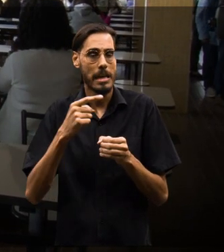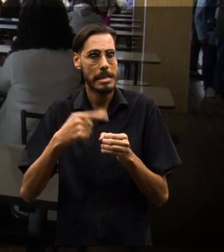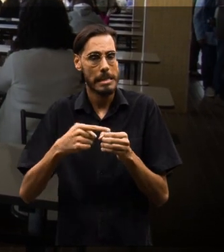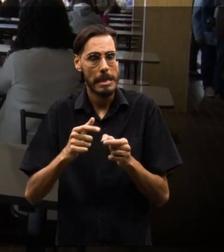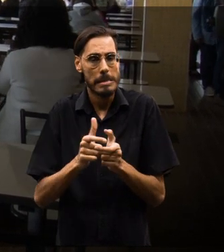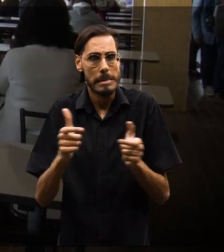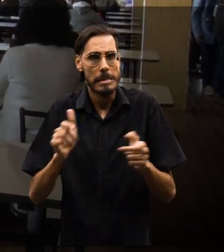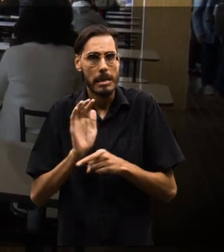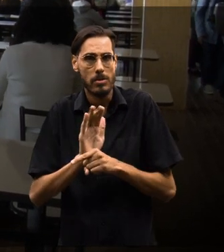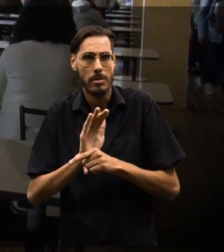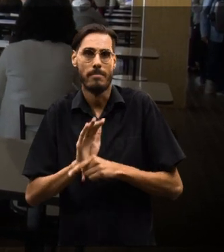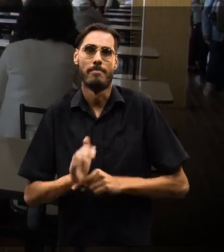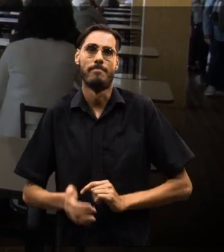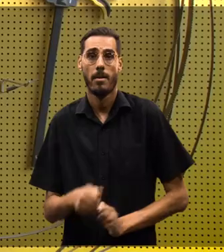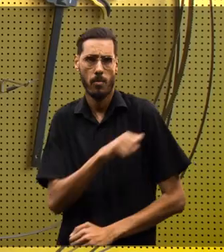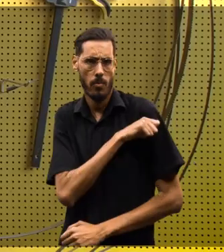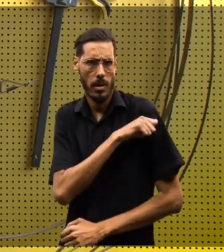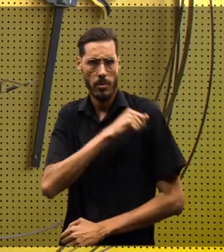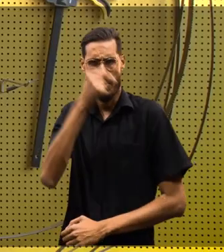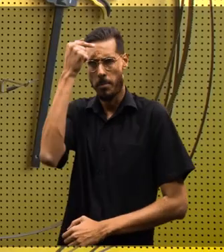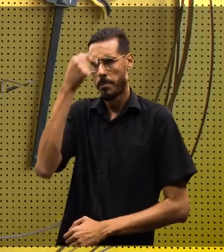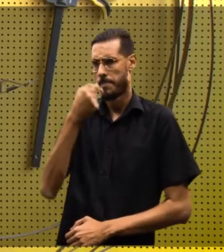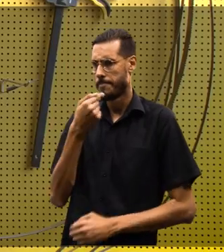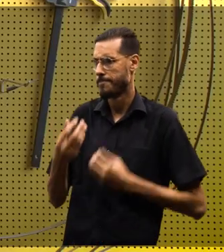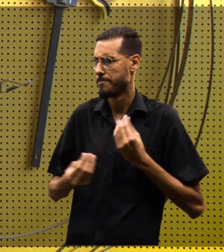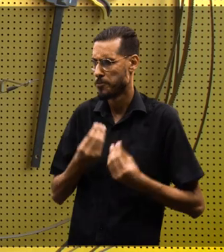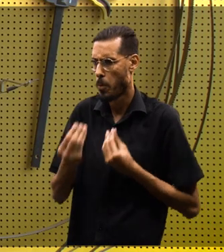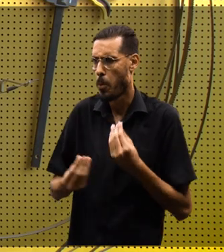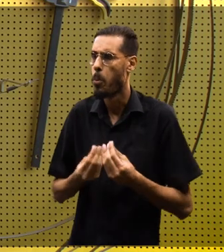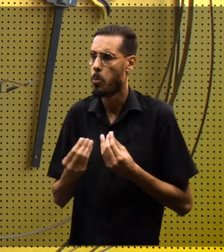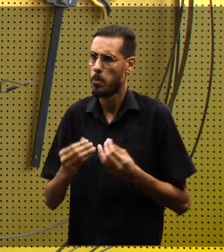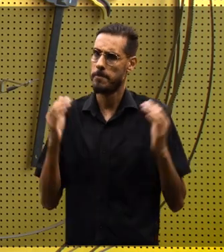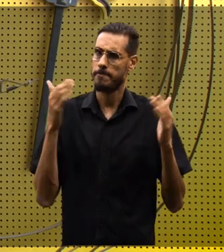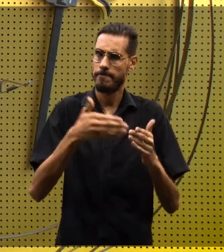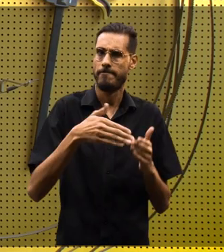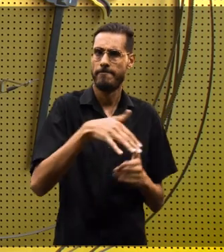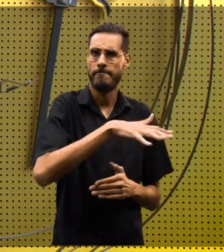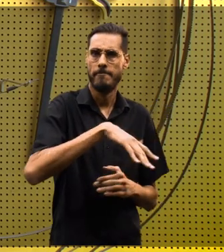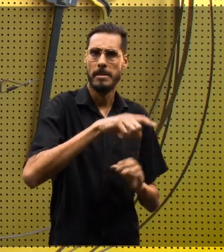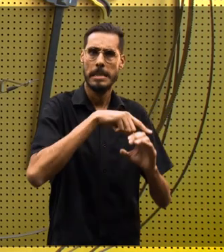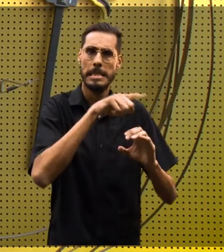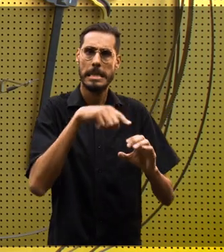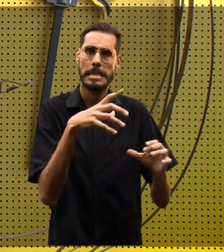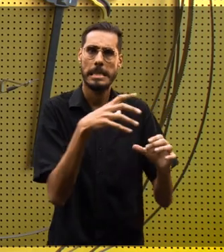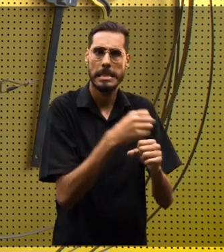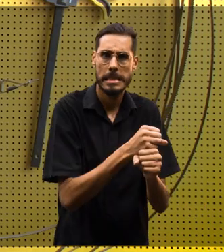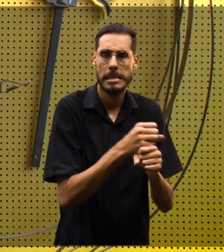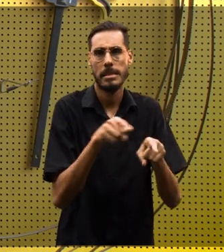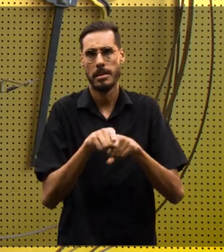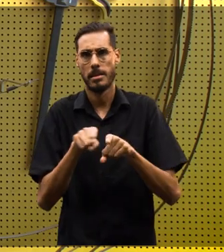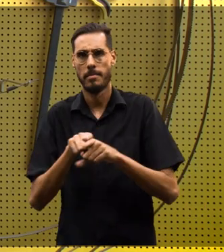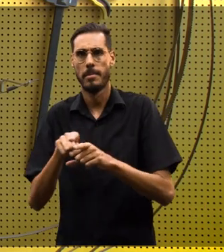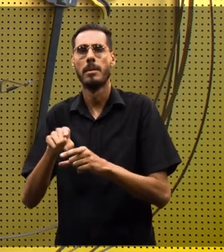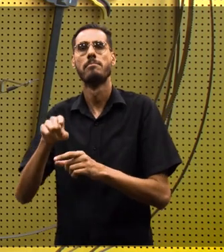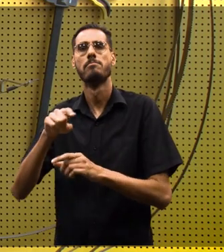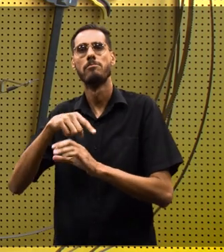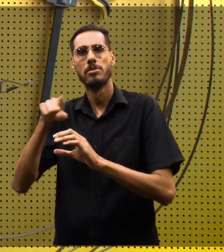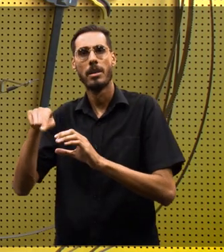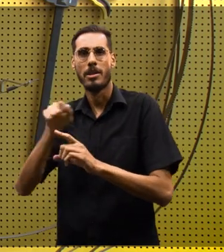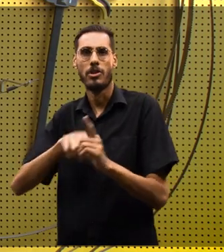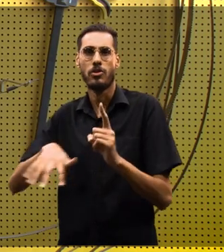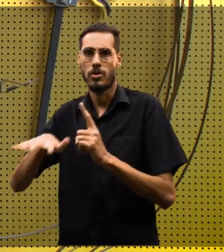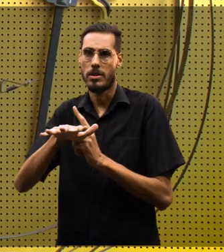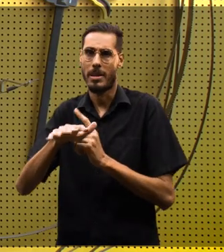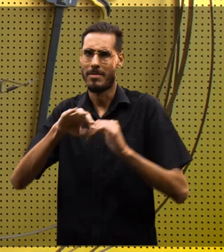ajudar a cidade ainda mais se desenvolver. O perfil do nosso aluno é um perfil mais voltado para ciências exatas e ciências